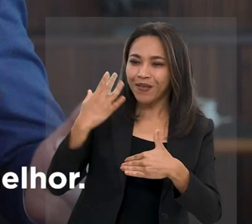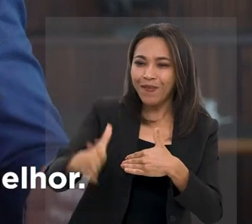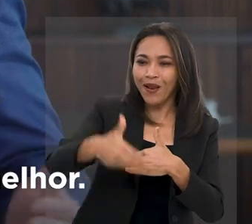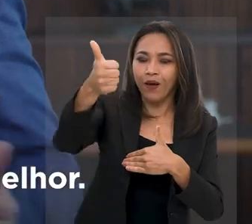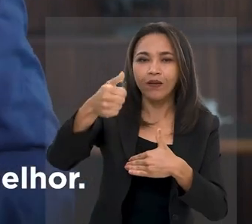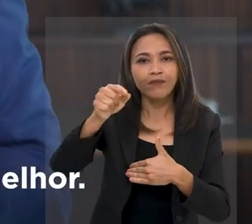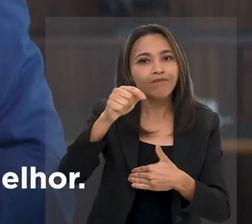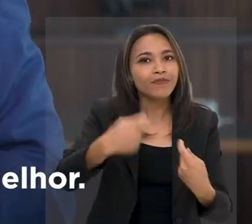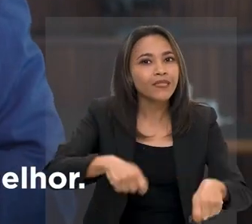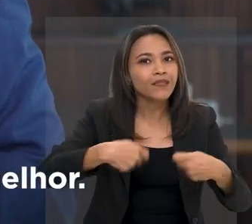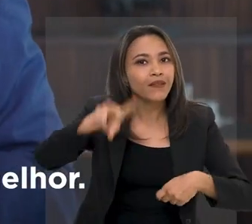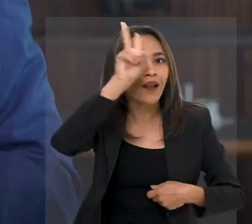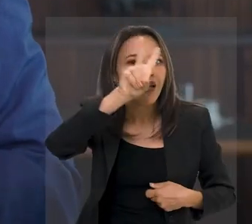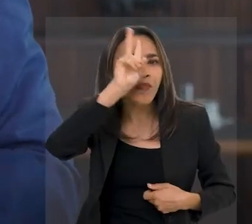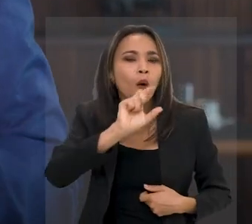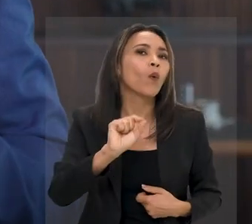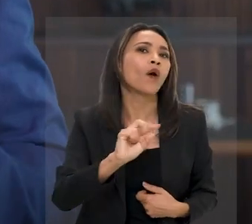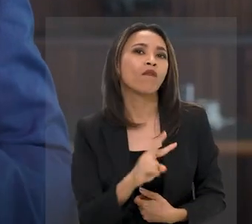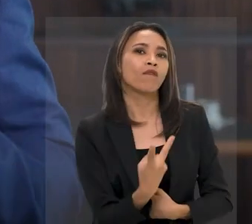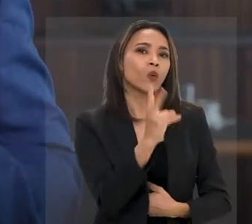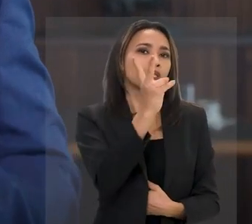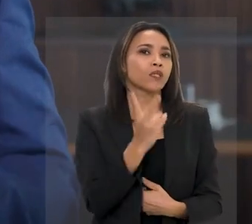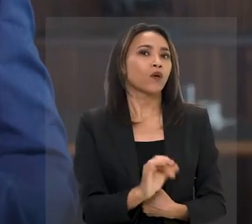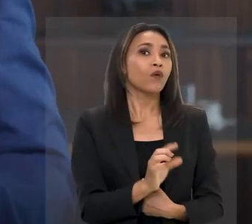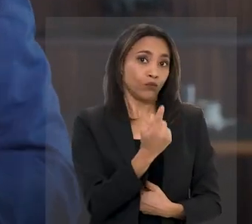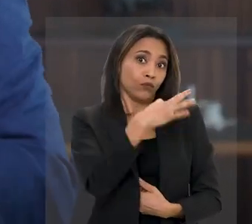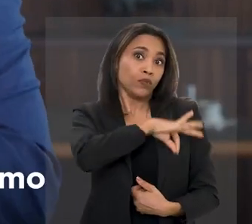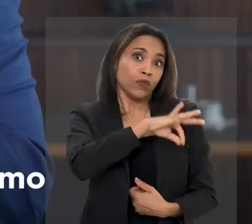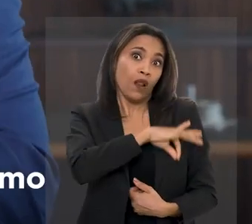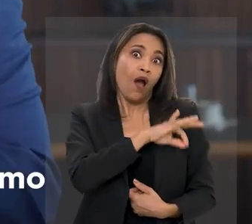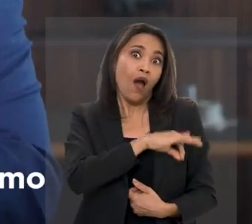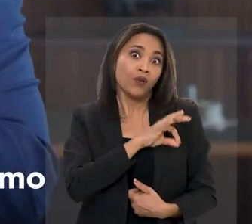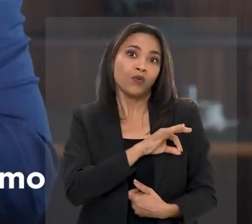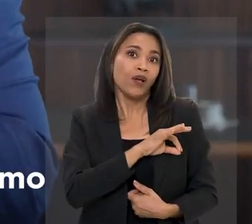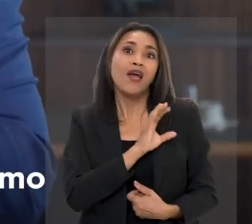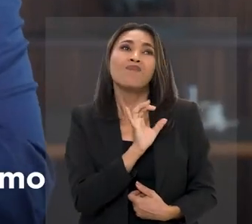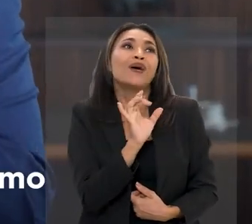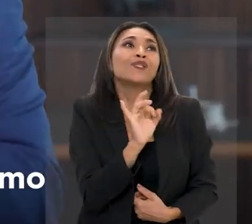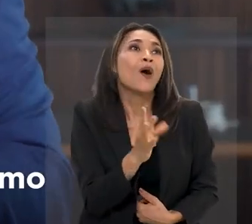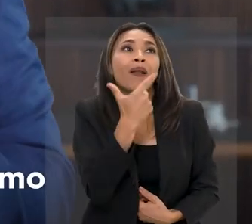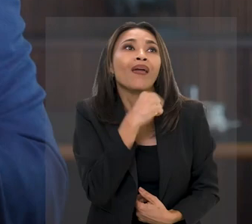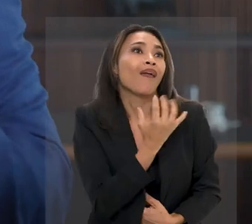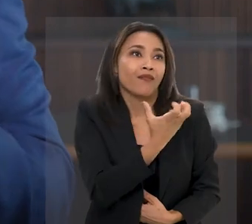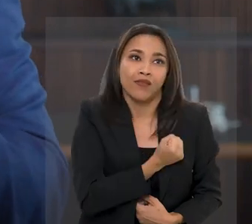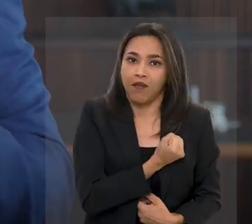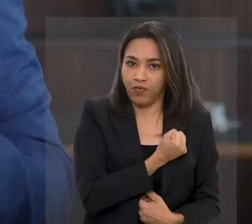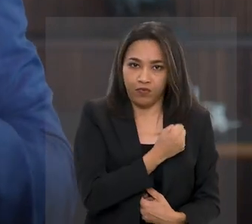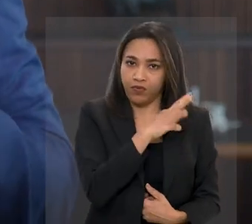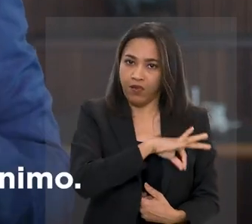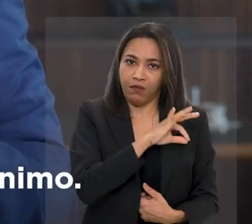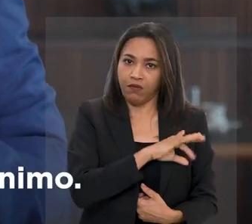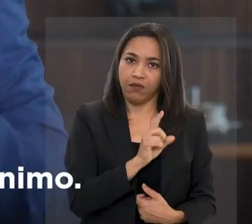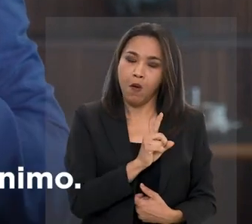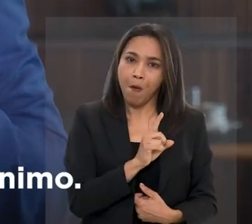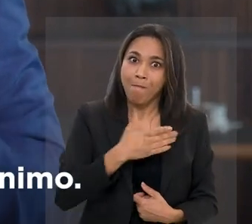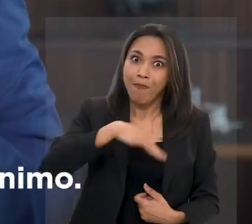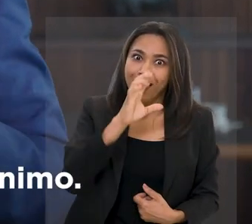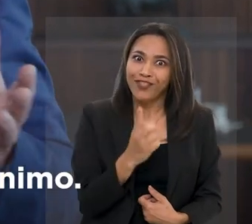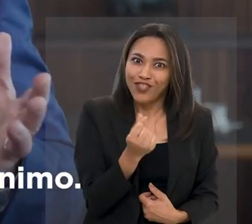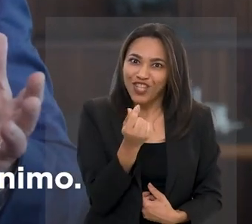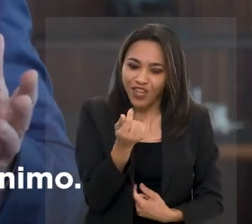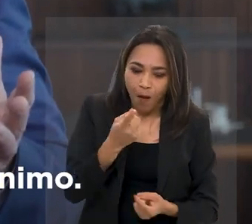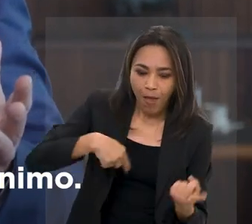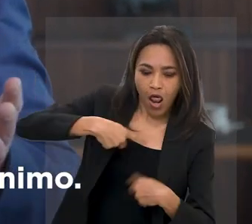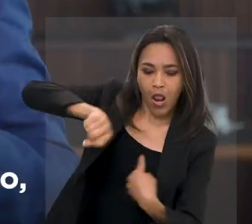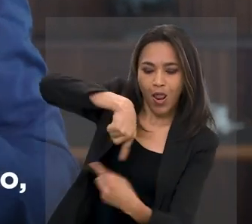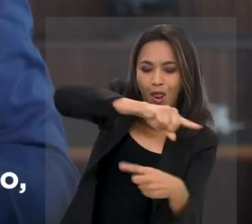abriram o caminho para uma vida melhor. É preciso lembrar que a valorização do salário mínimo não é essencial apenas para quem ganha o